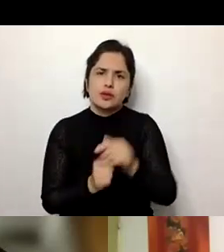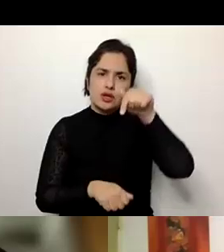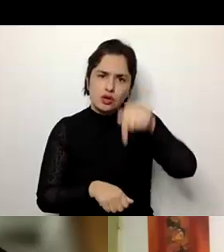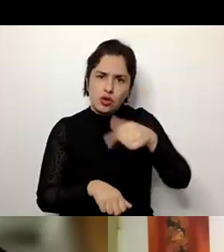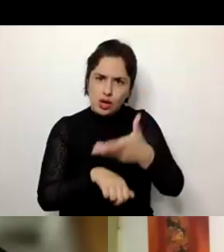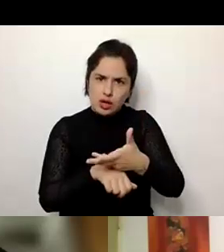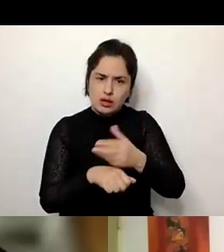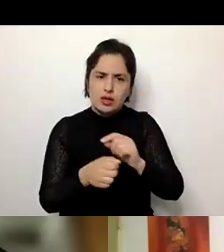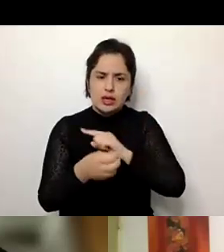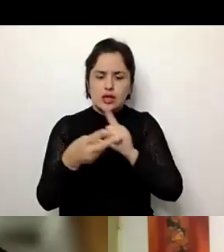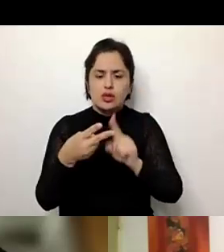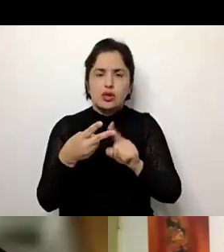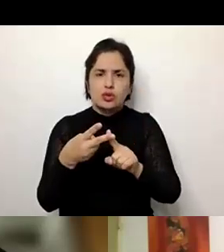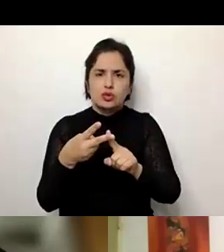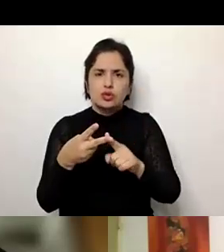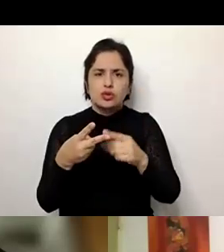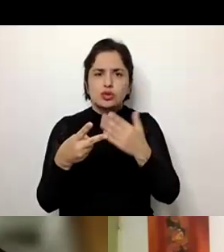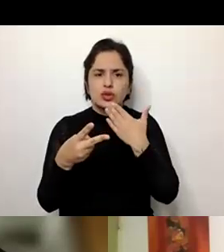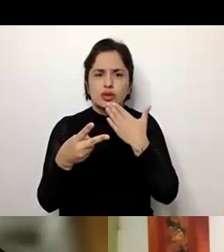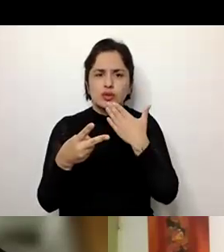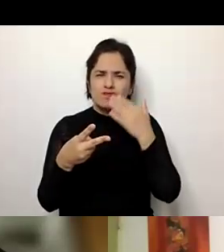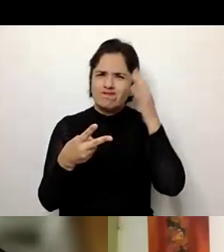E a segunda pergunta, eu não estou entendendo.